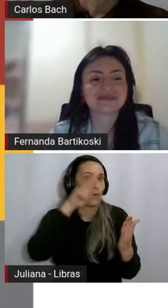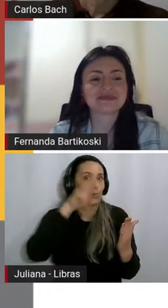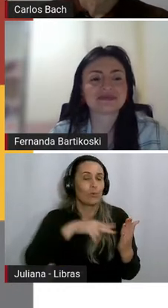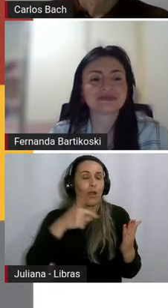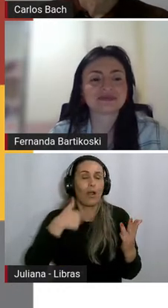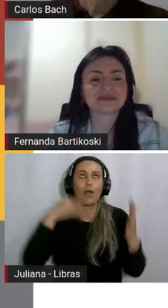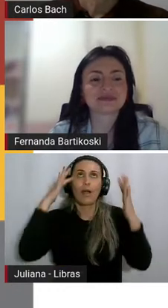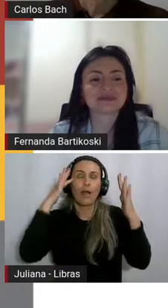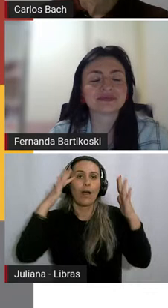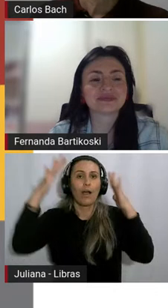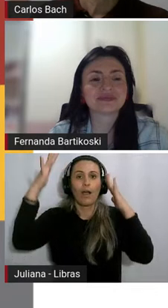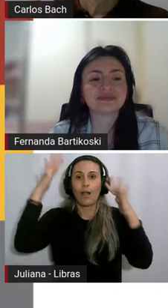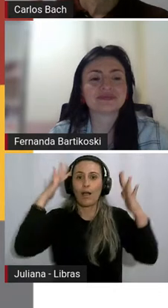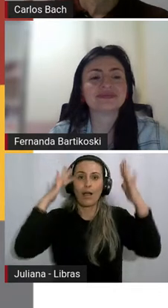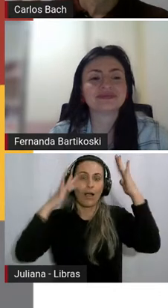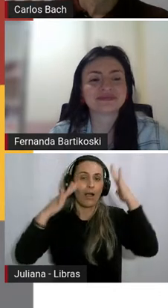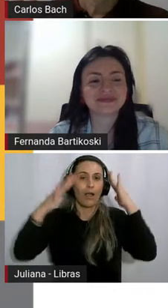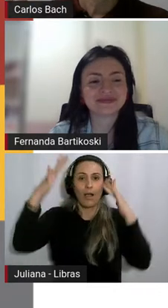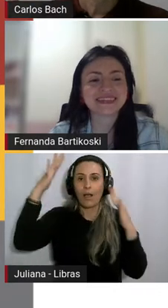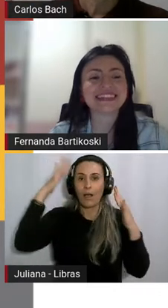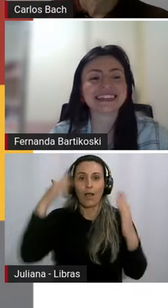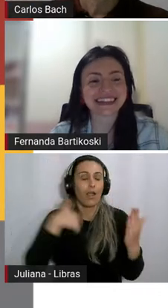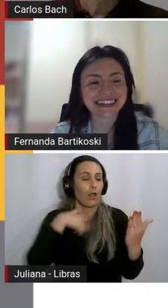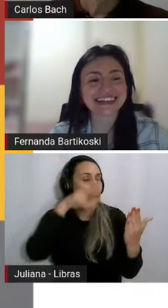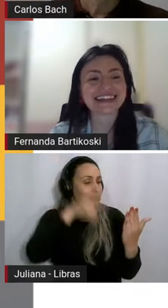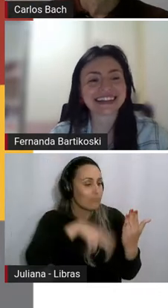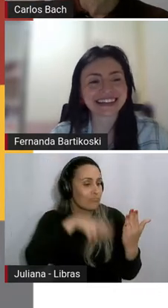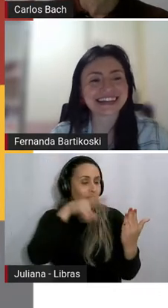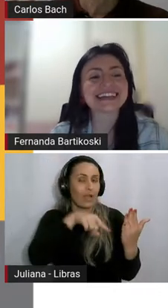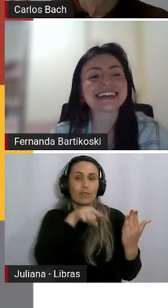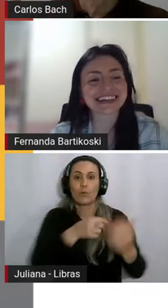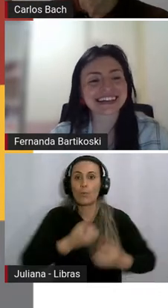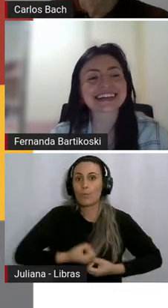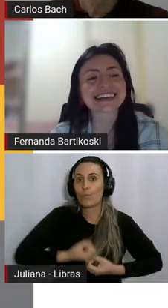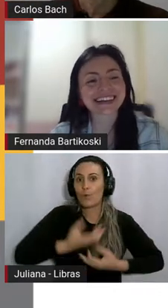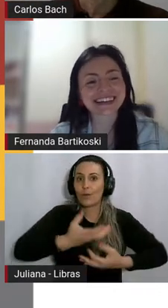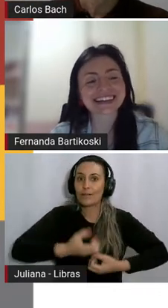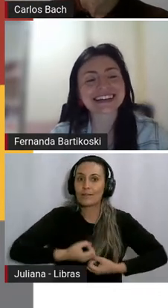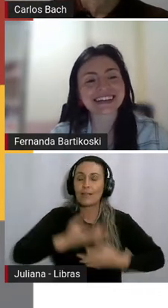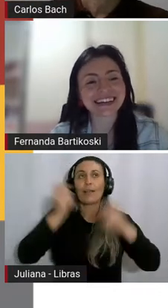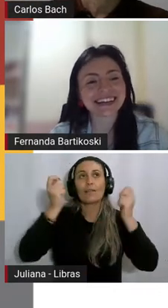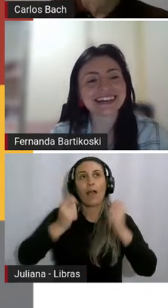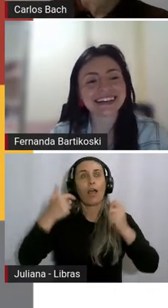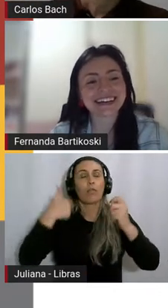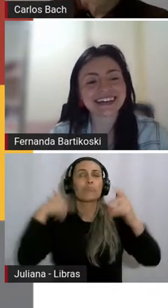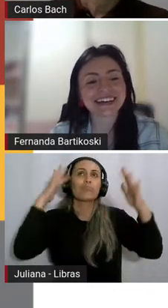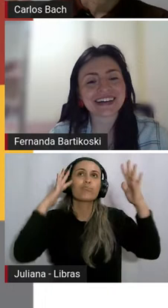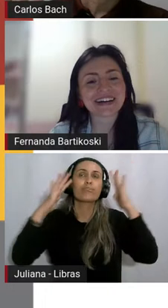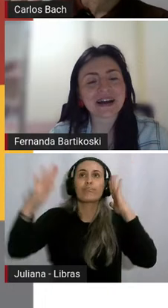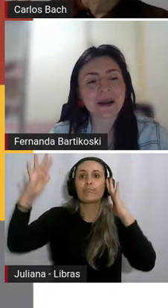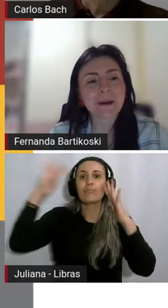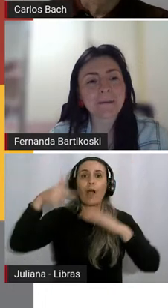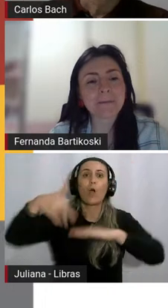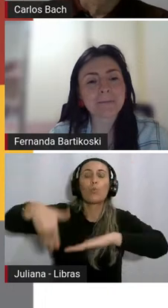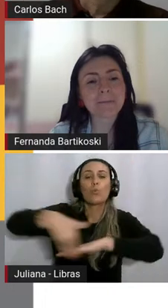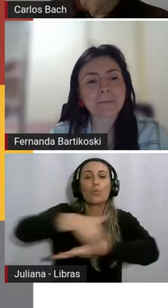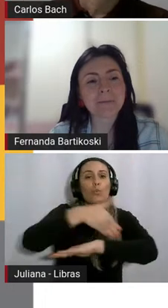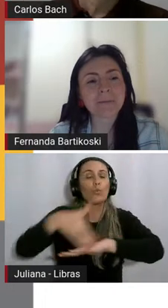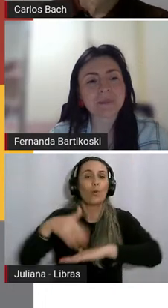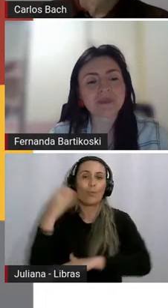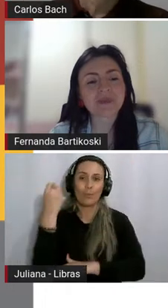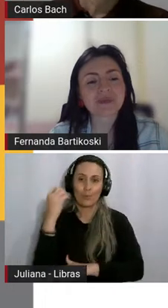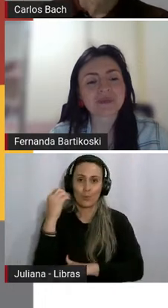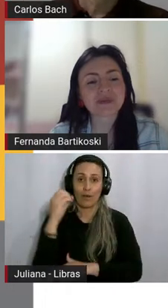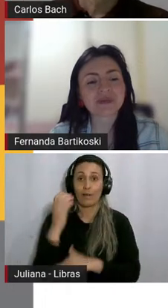gente lê um mapa do Mário Quintana, a gente lê aquela poesia maravilhosa e vai imaginando as ruas de Porto Alegre. Então, é isso.